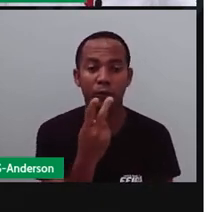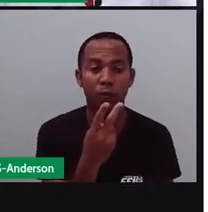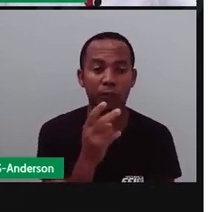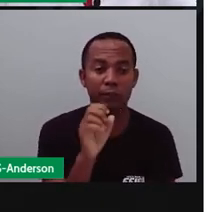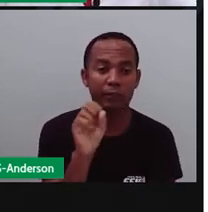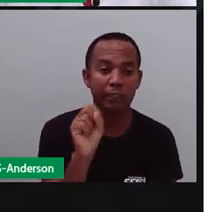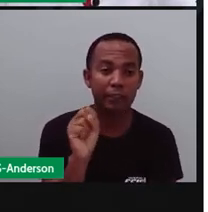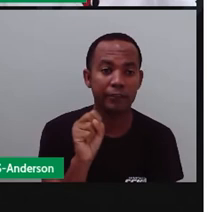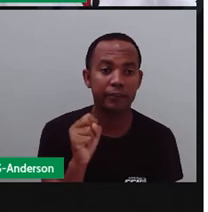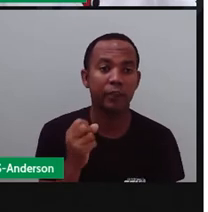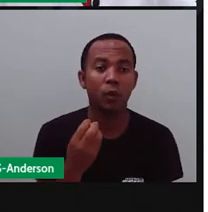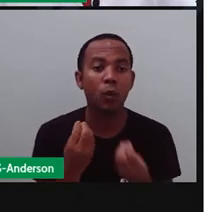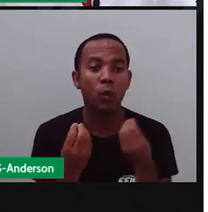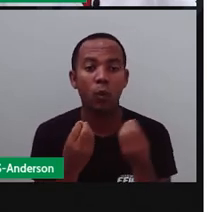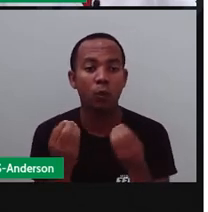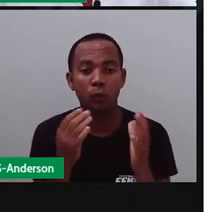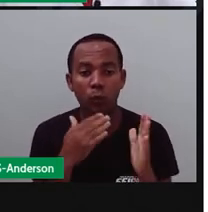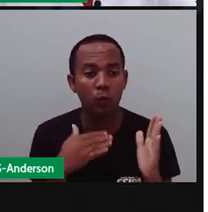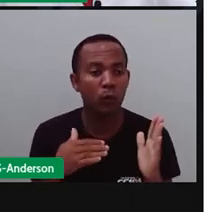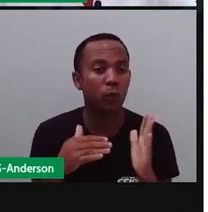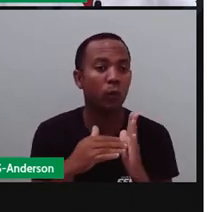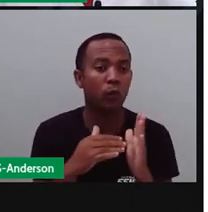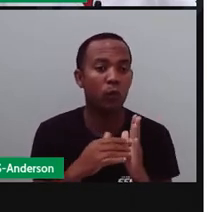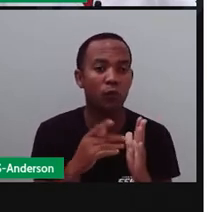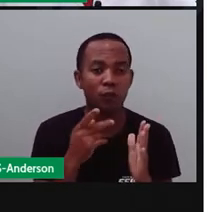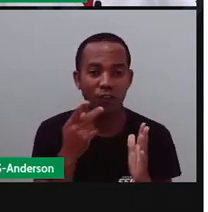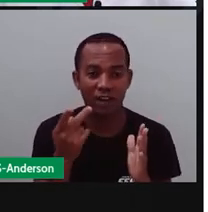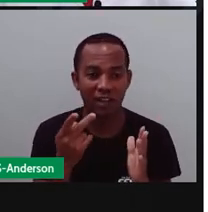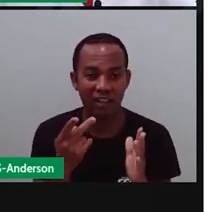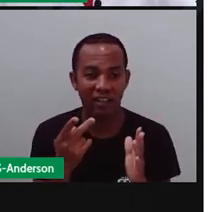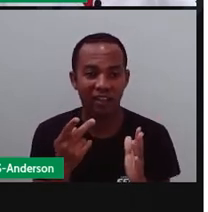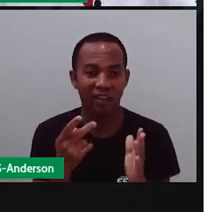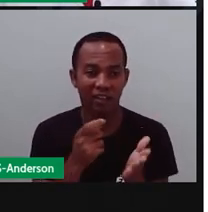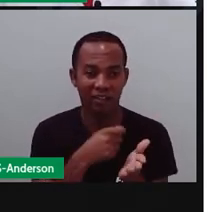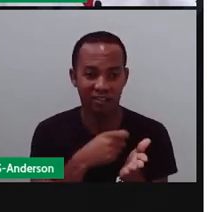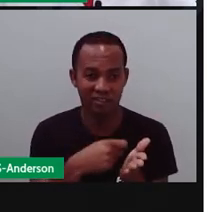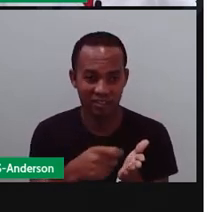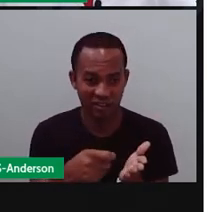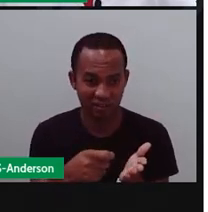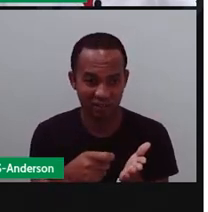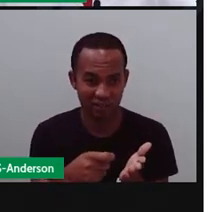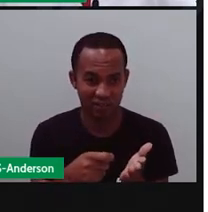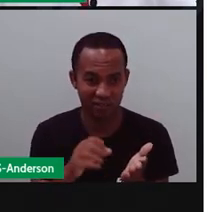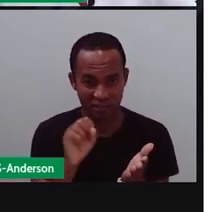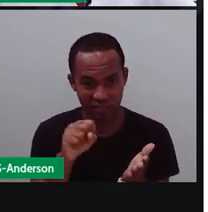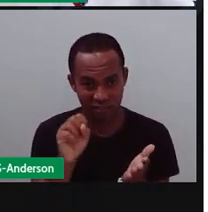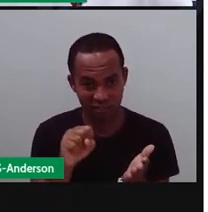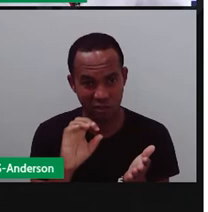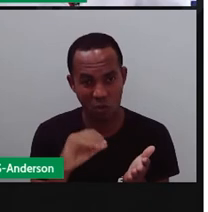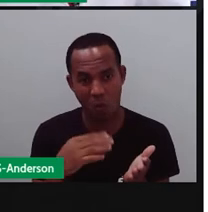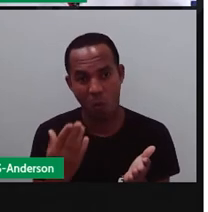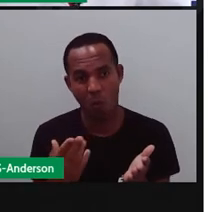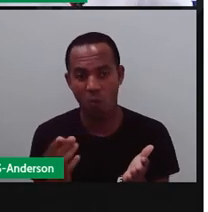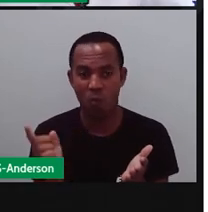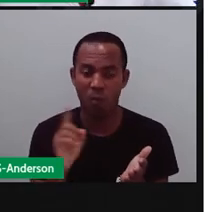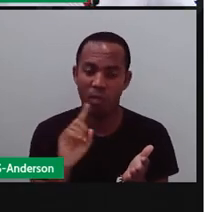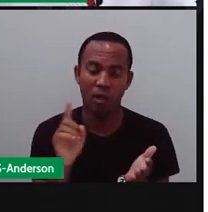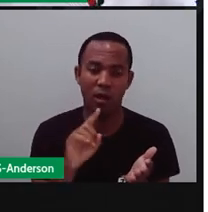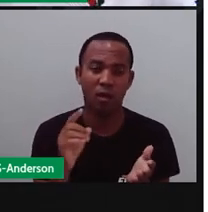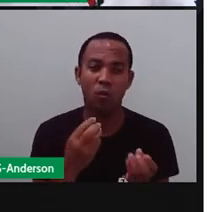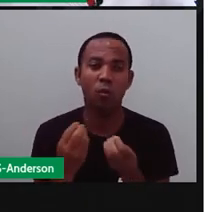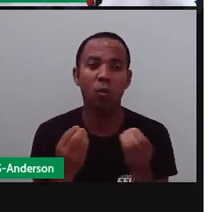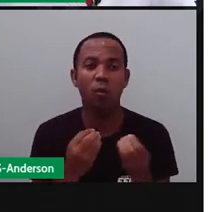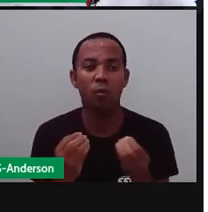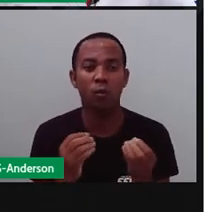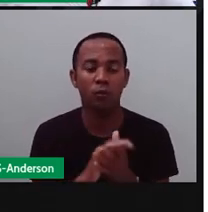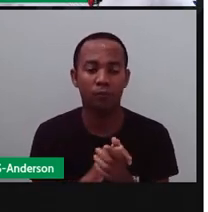E aí? Será que tudo que eu falo é exatamente como eu escrevo? E tudo que eu escrevo é como